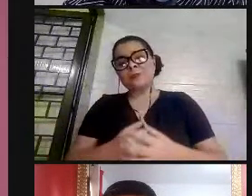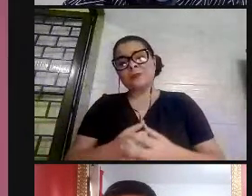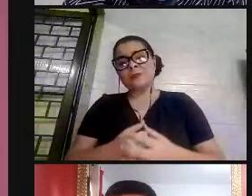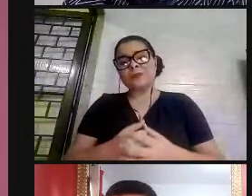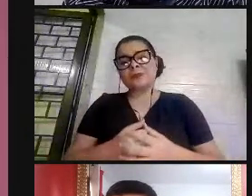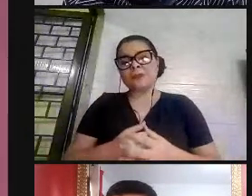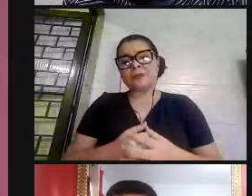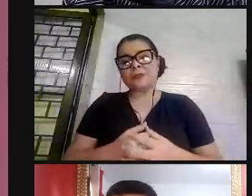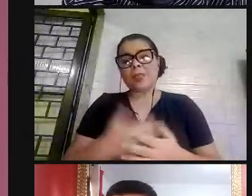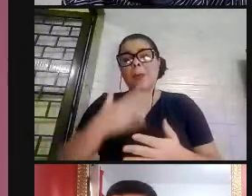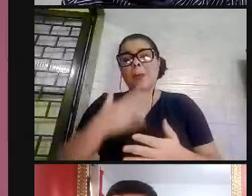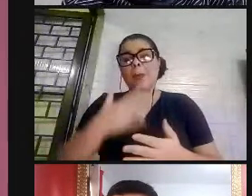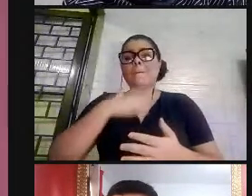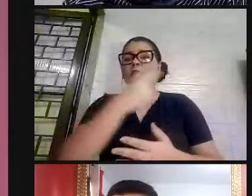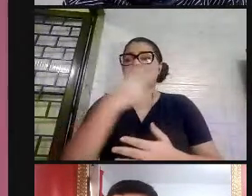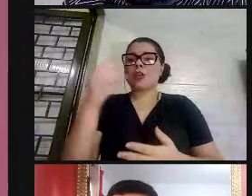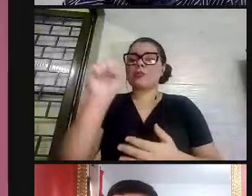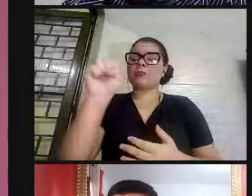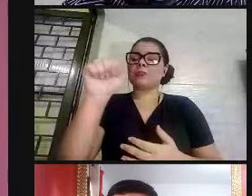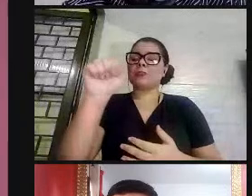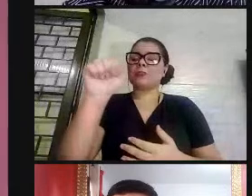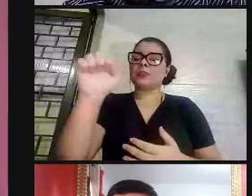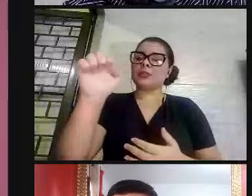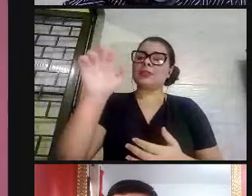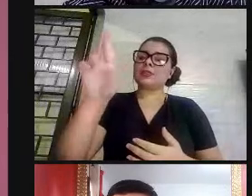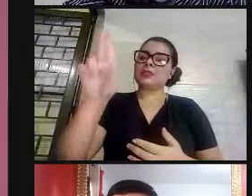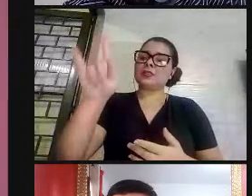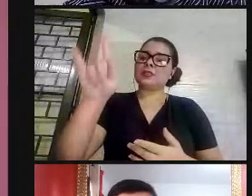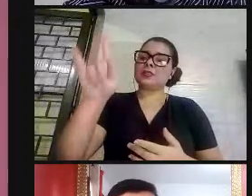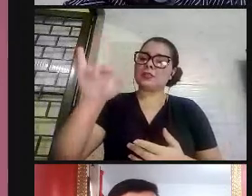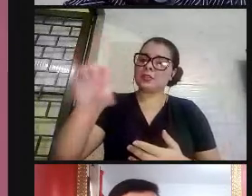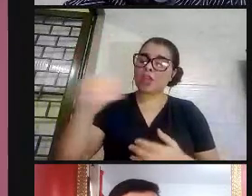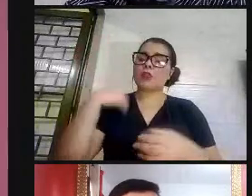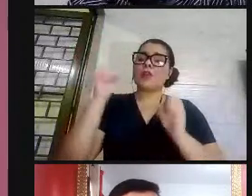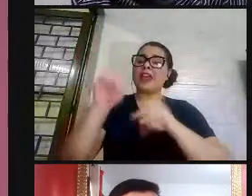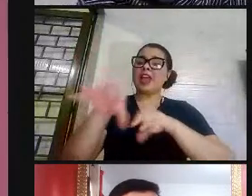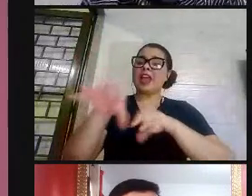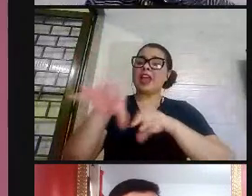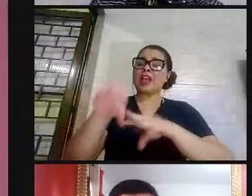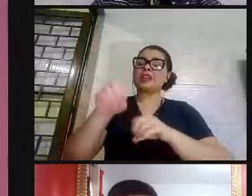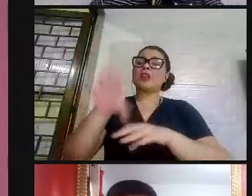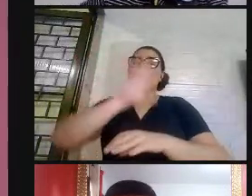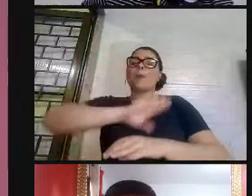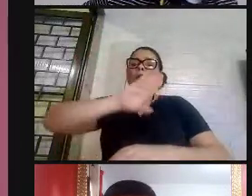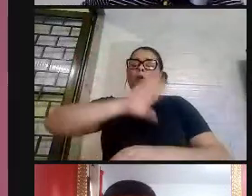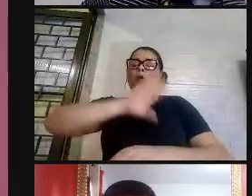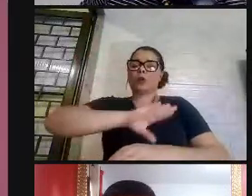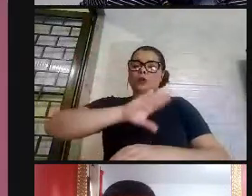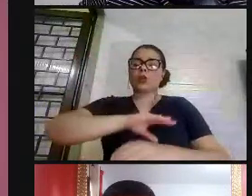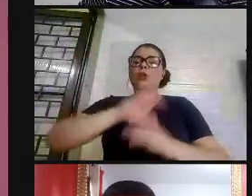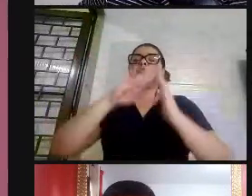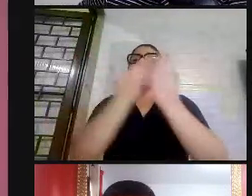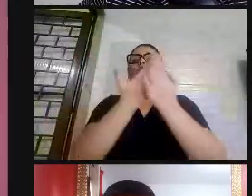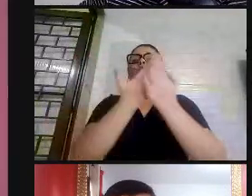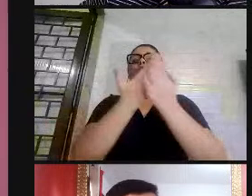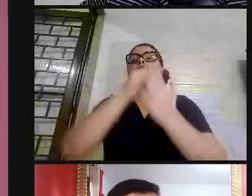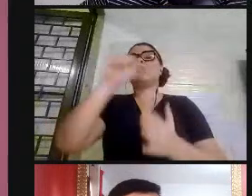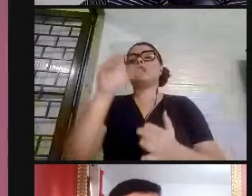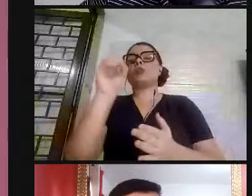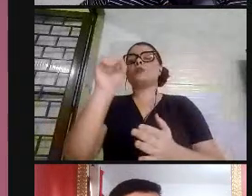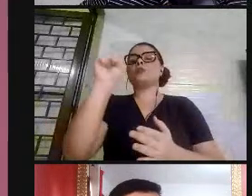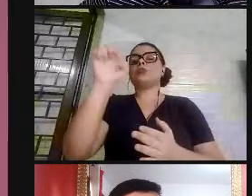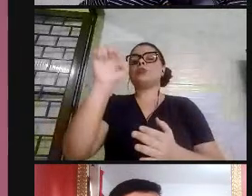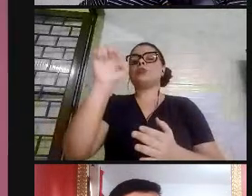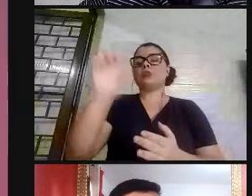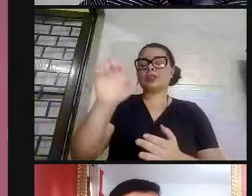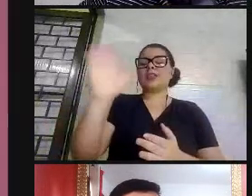Meu nome é Sérgio Batista. Eu leciono português no José de Alessandro, também conhecido como